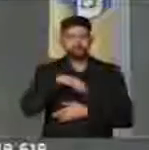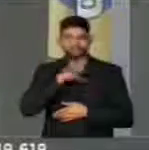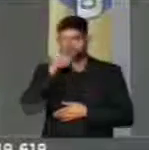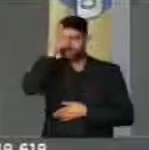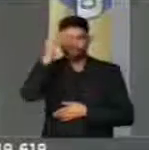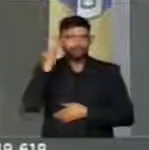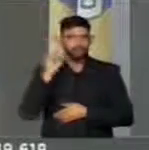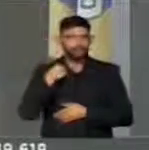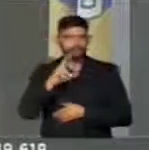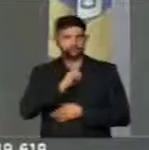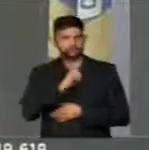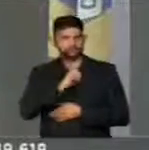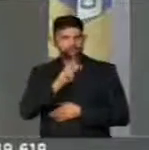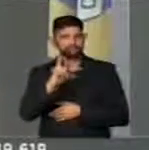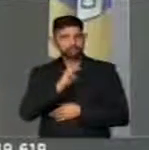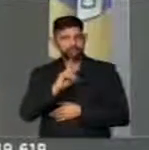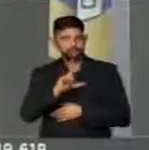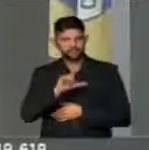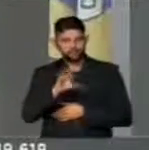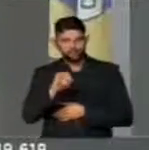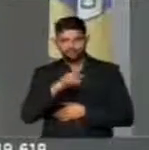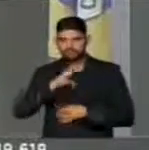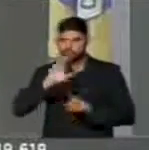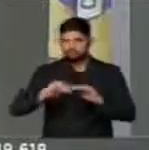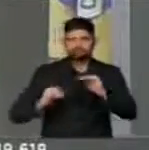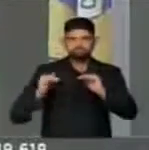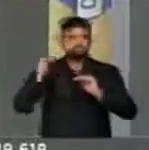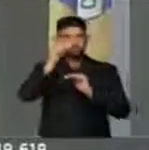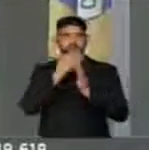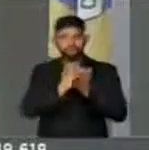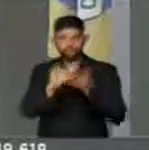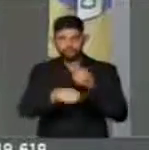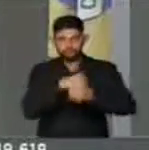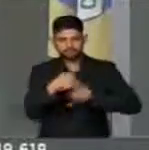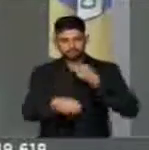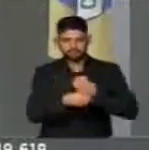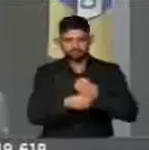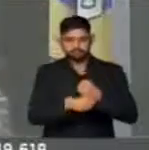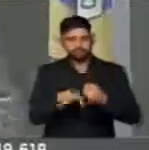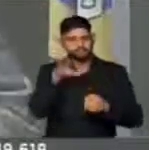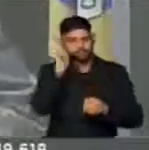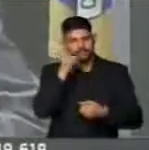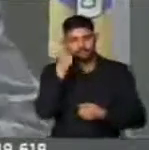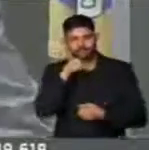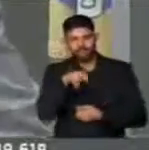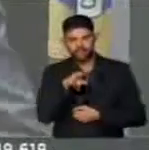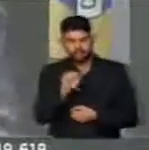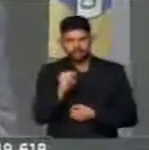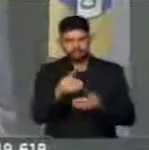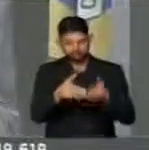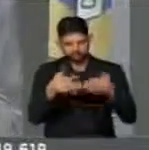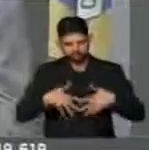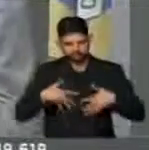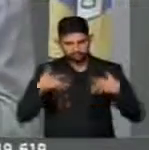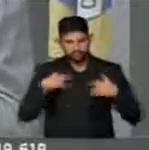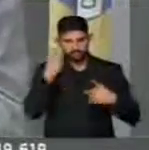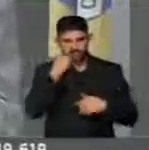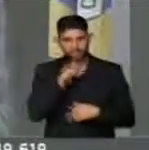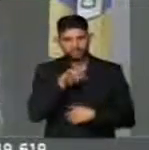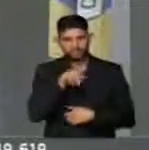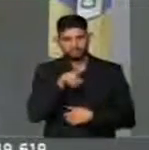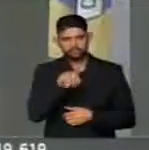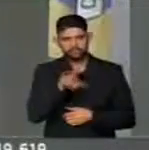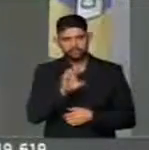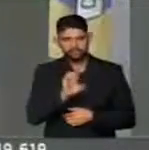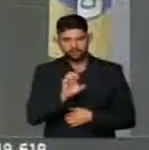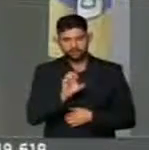Bancos privados tiveram lucros recordes durante todos esses anos. Ouço o deputado Macris, com muito prazer. Deputado Rubens Bueno,